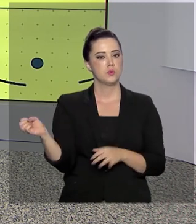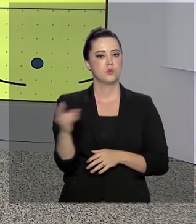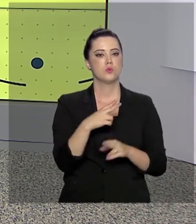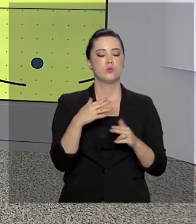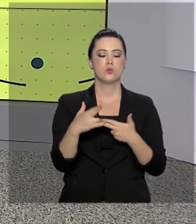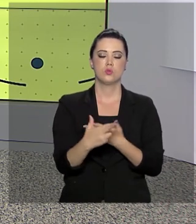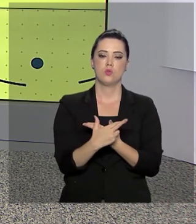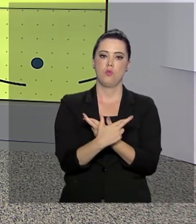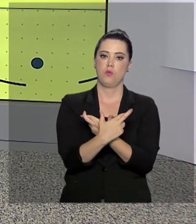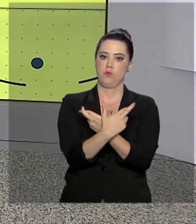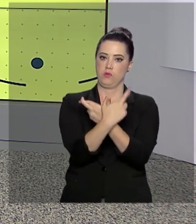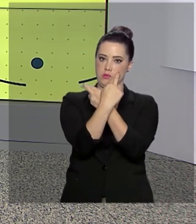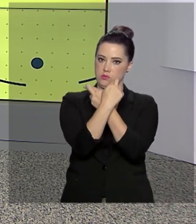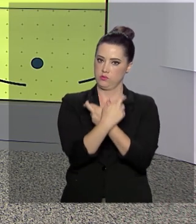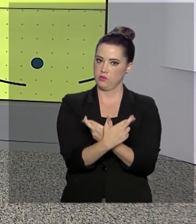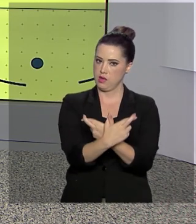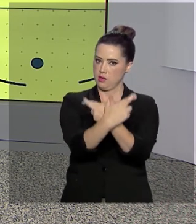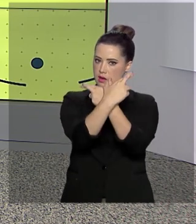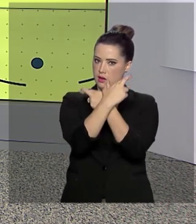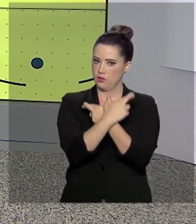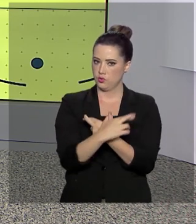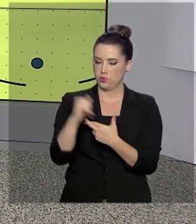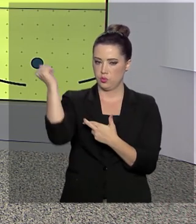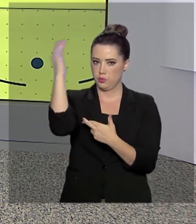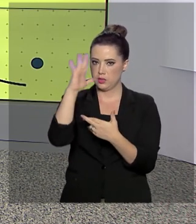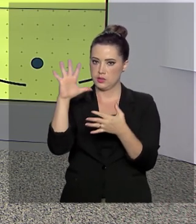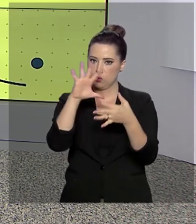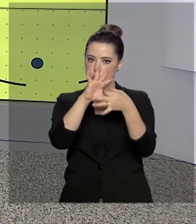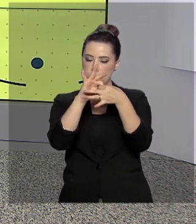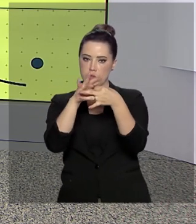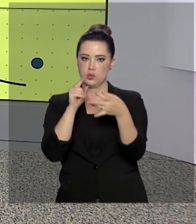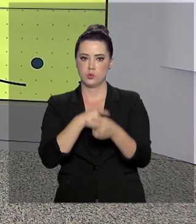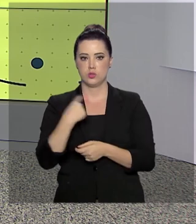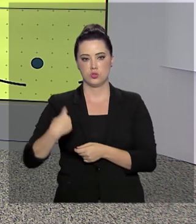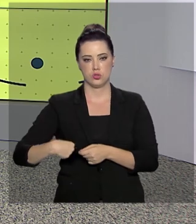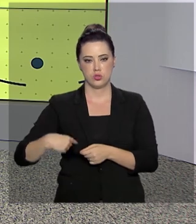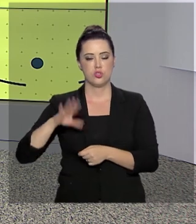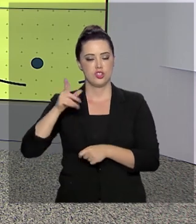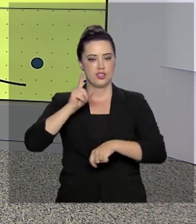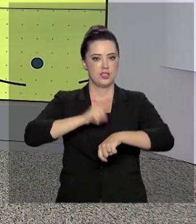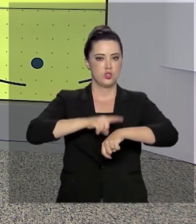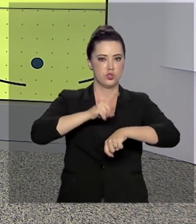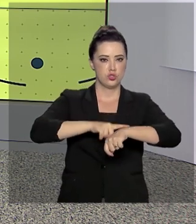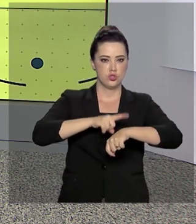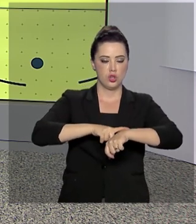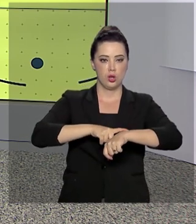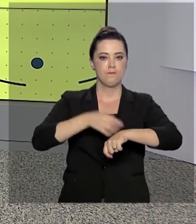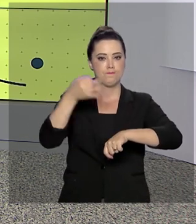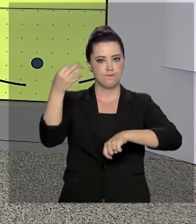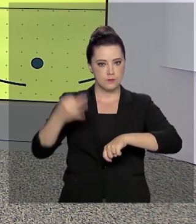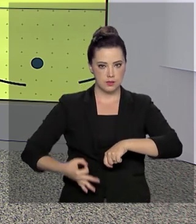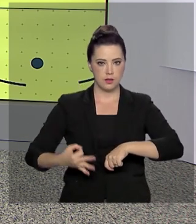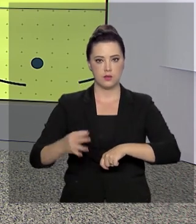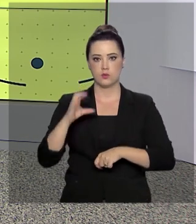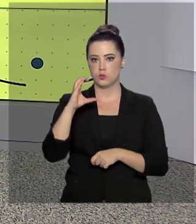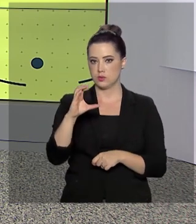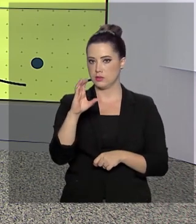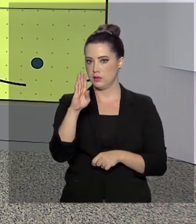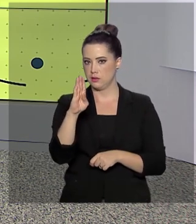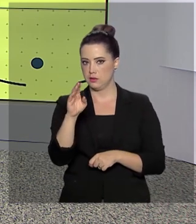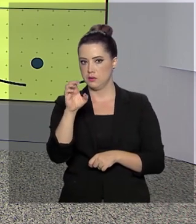novo satélite brasileiro, desenvolvido em parceria com a China, já tem data e hora marcadas. O CBERS